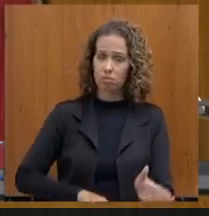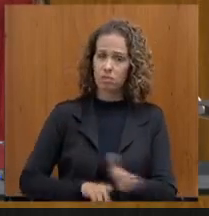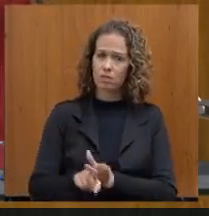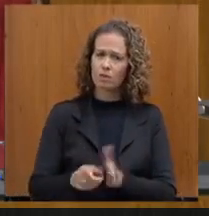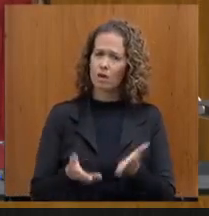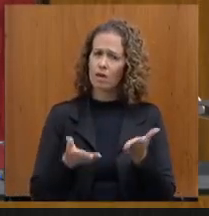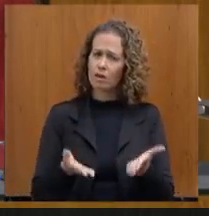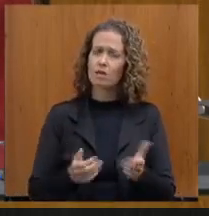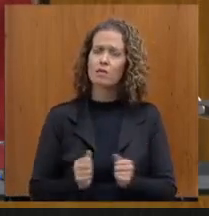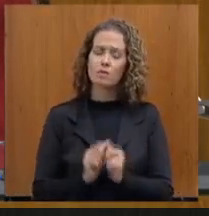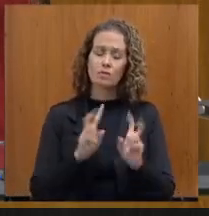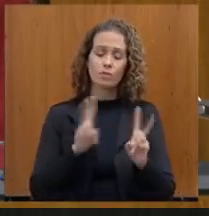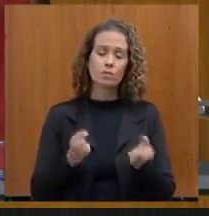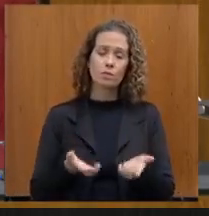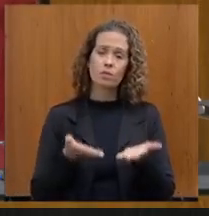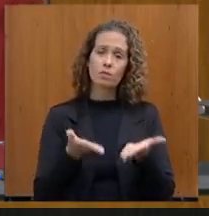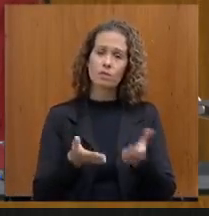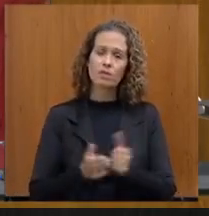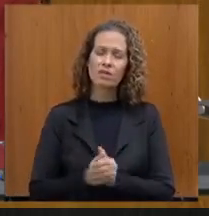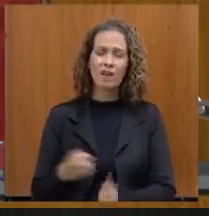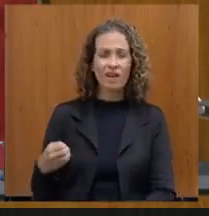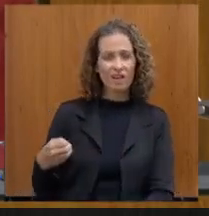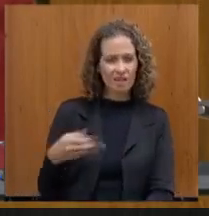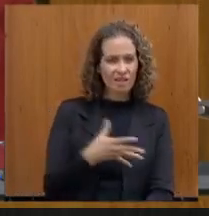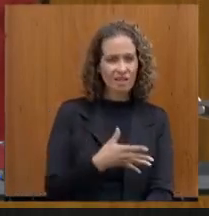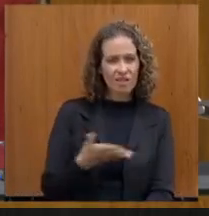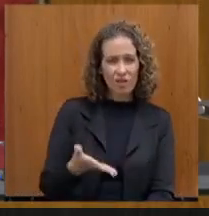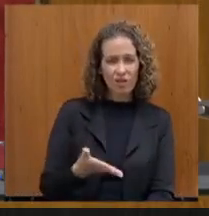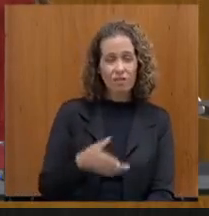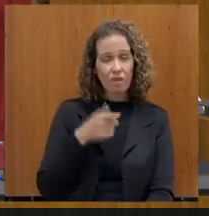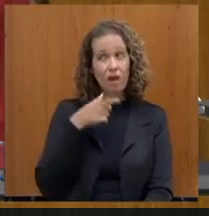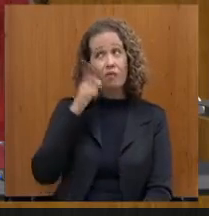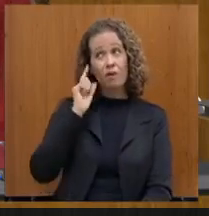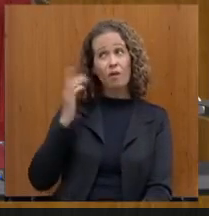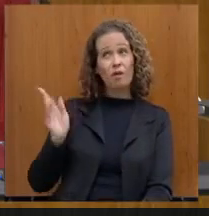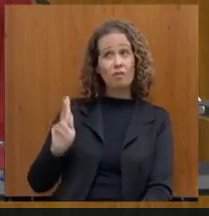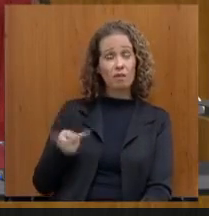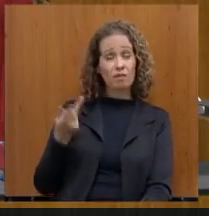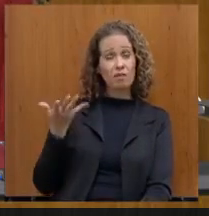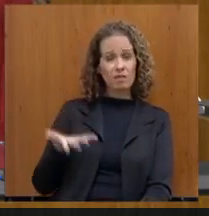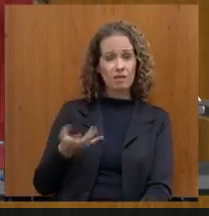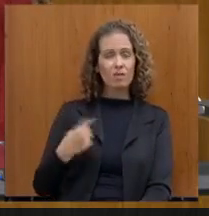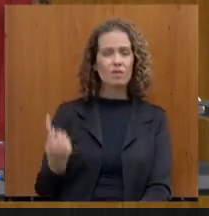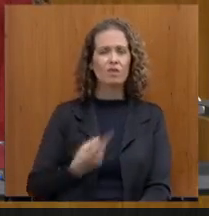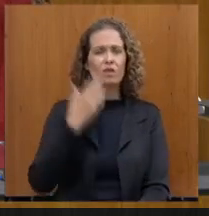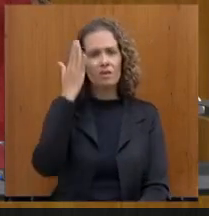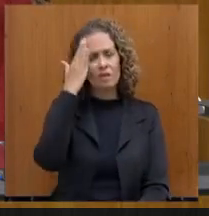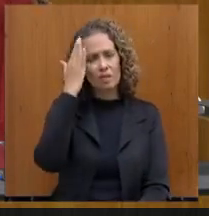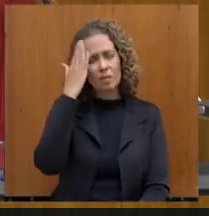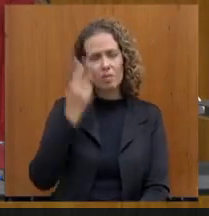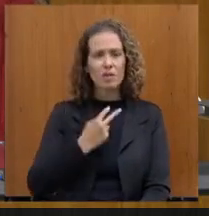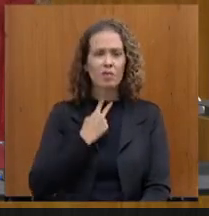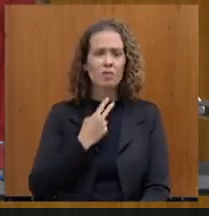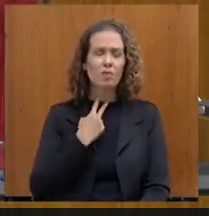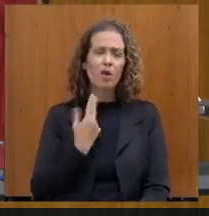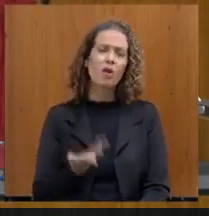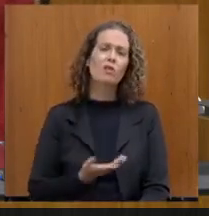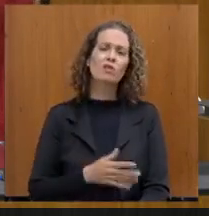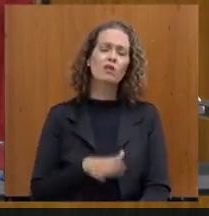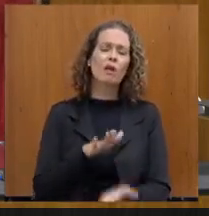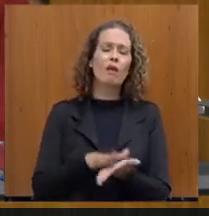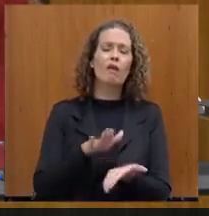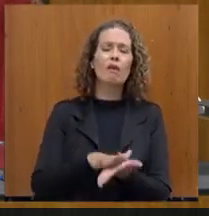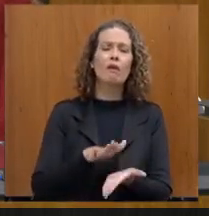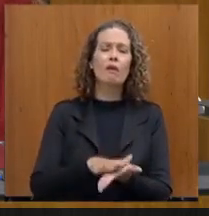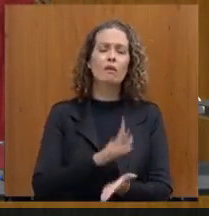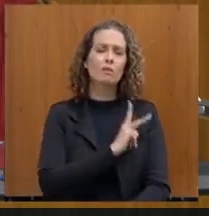relacionada a isso. Não é novo. Não foi ontem que a gente ficou sabendo que não pode incluir despesas previdenciárias.